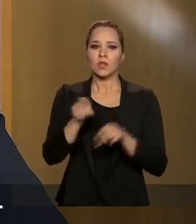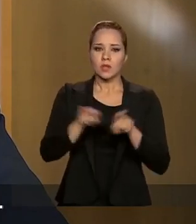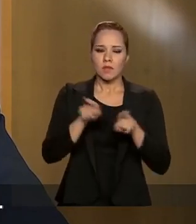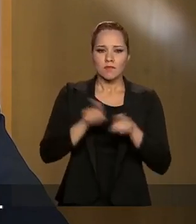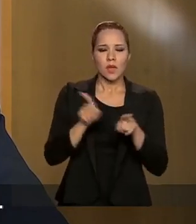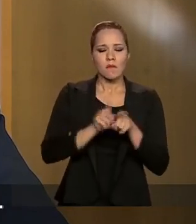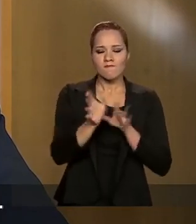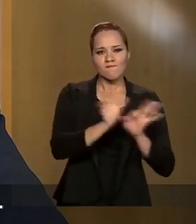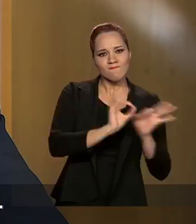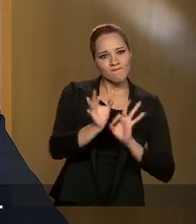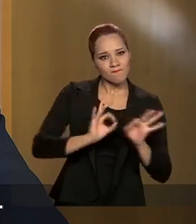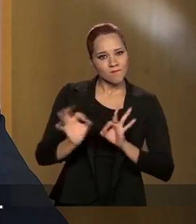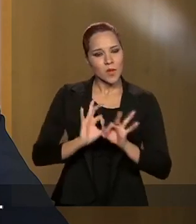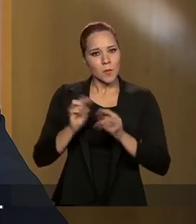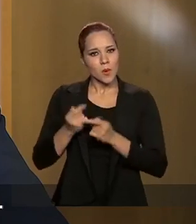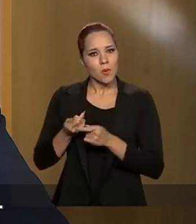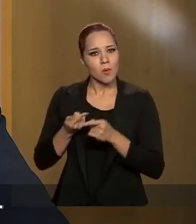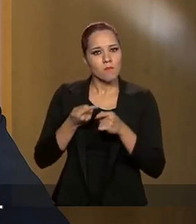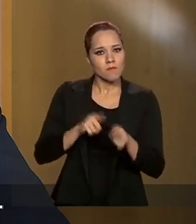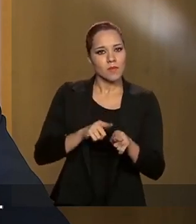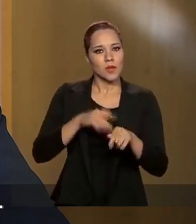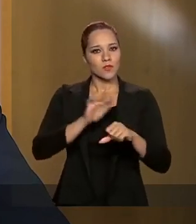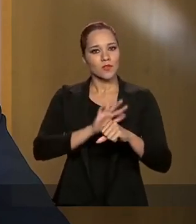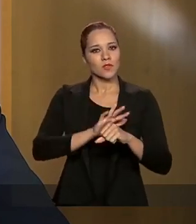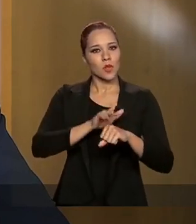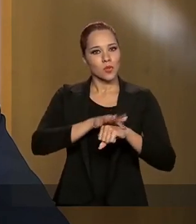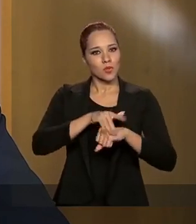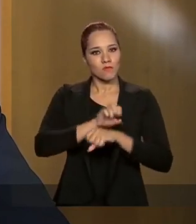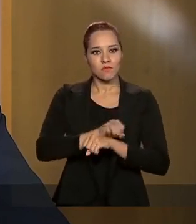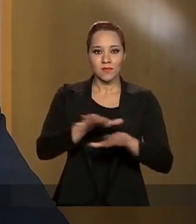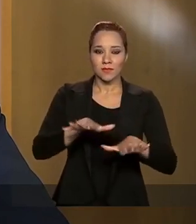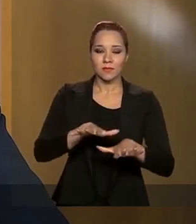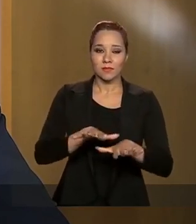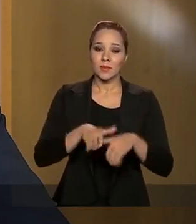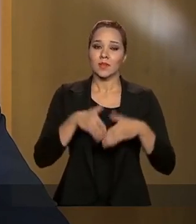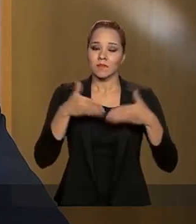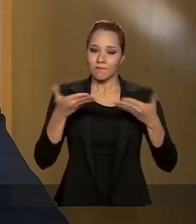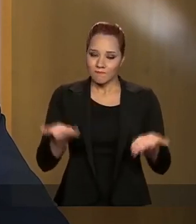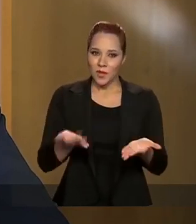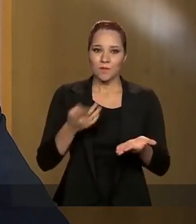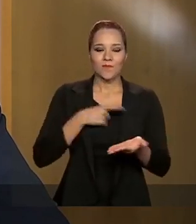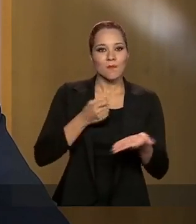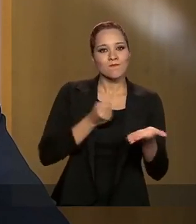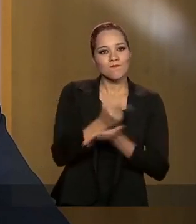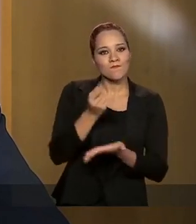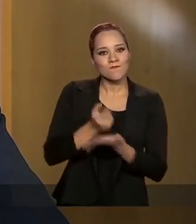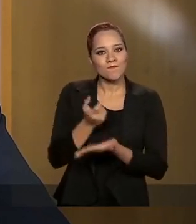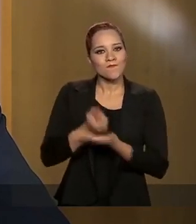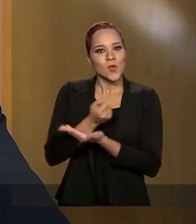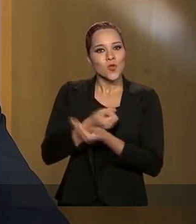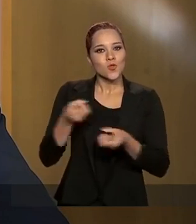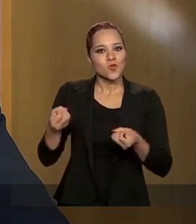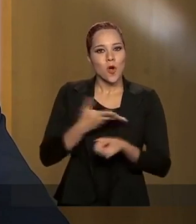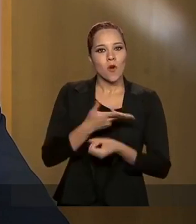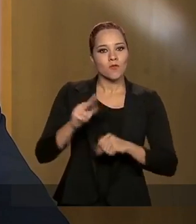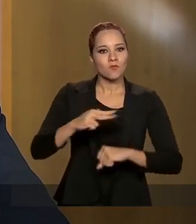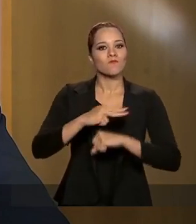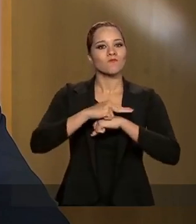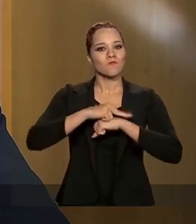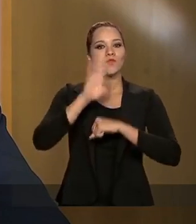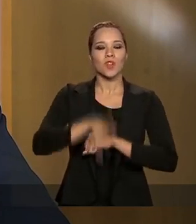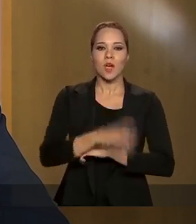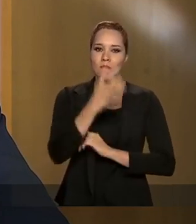preparando-a para o combate à pandemia. Assim, estão sendo adquiridos novos leitos, já com